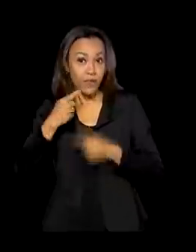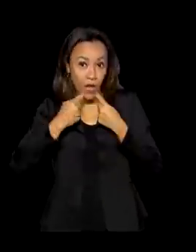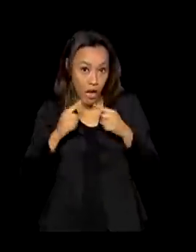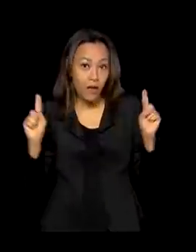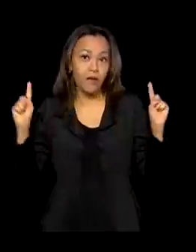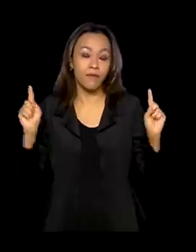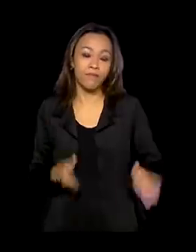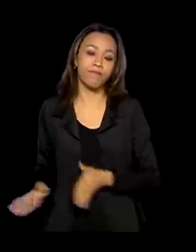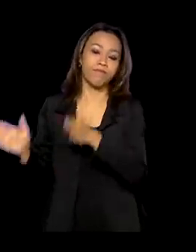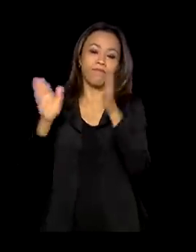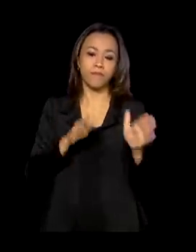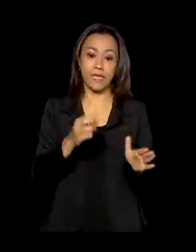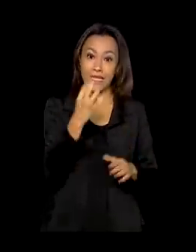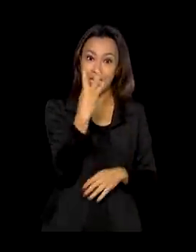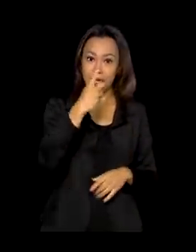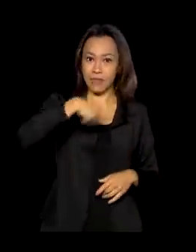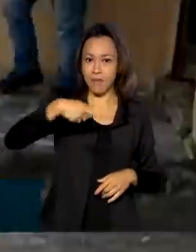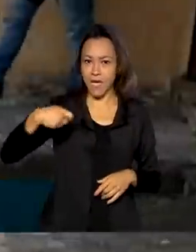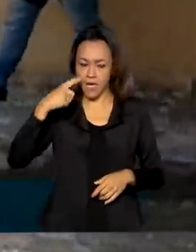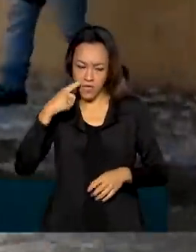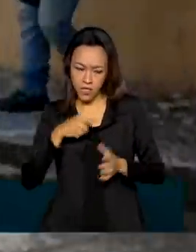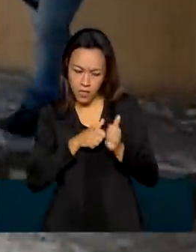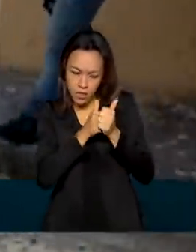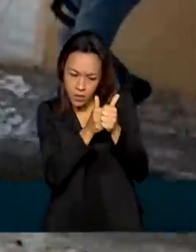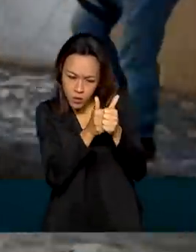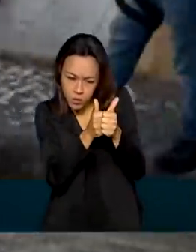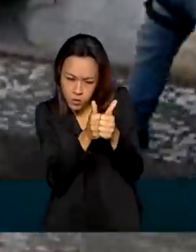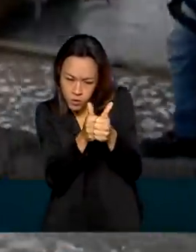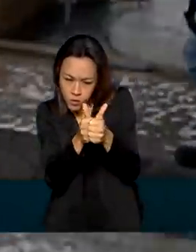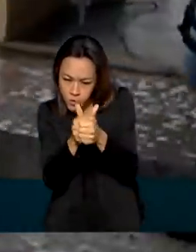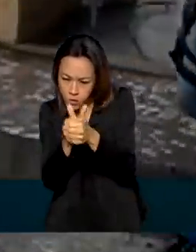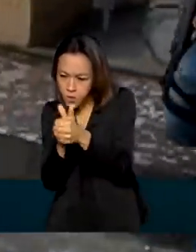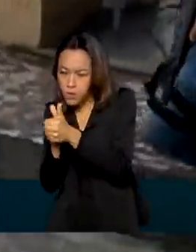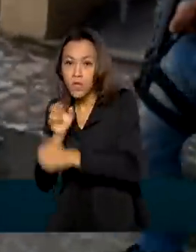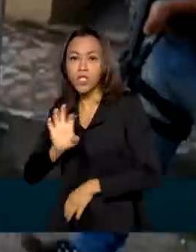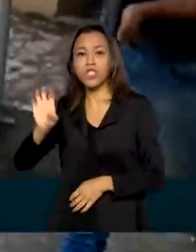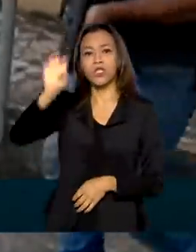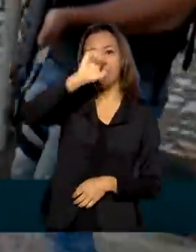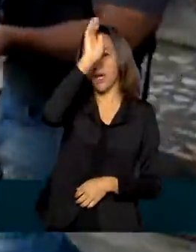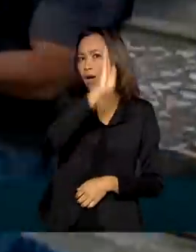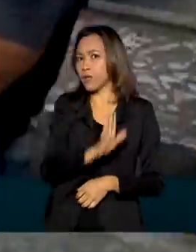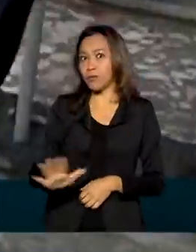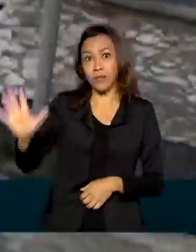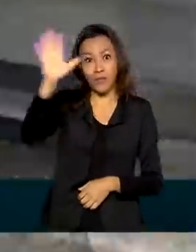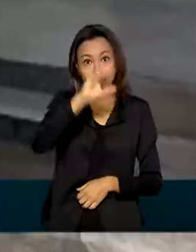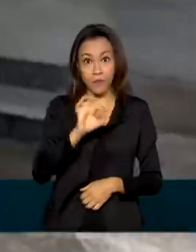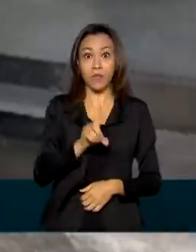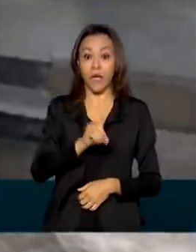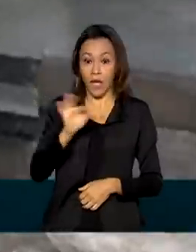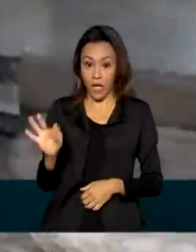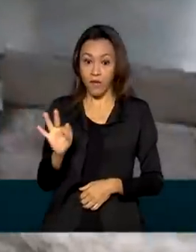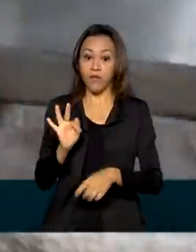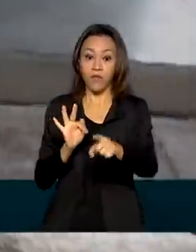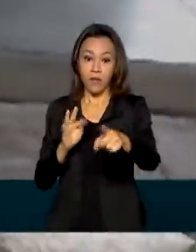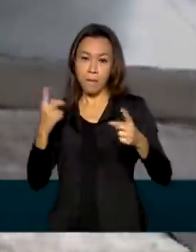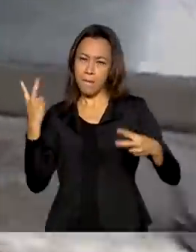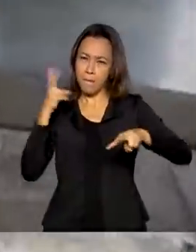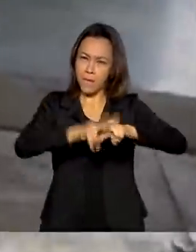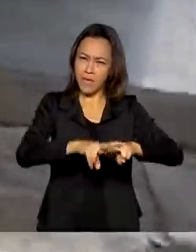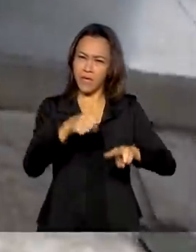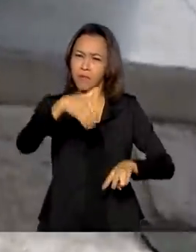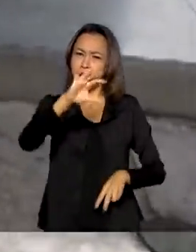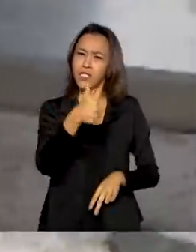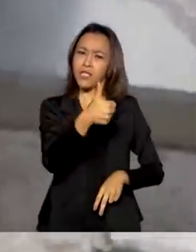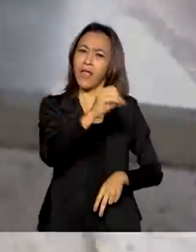Foram mais de três meses de operação. Policiais civis de todos os estados e do Distrito Federal prenderam mais de 10 mil